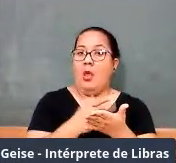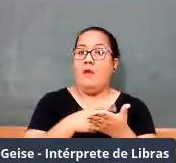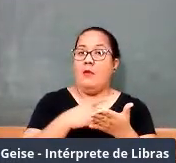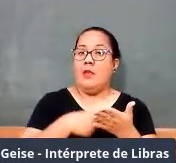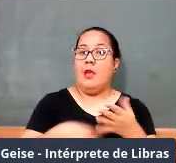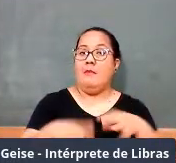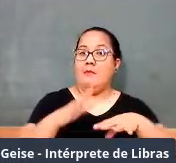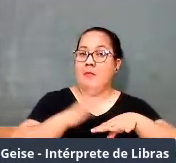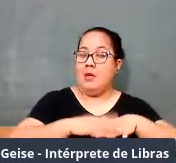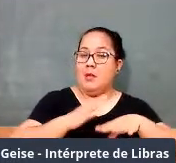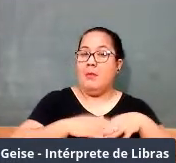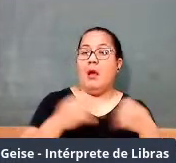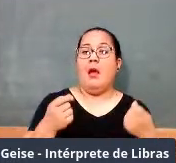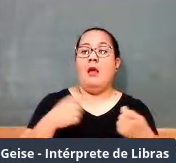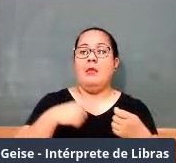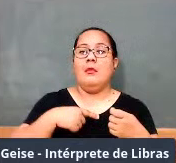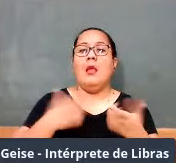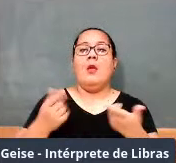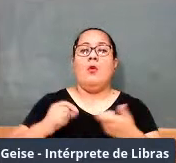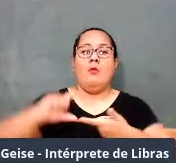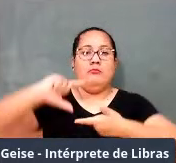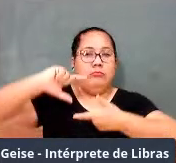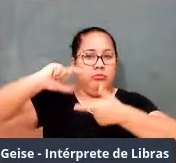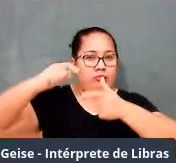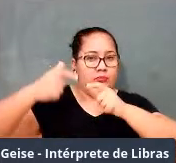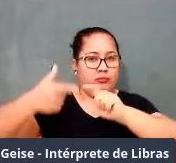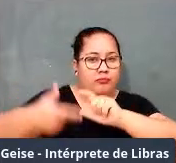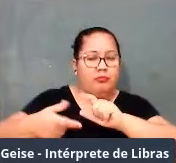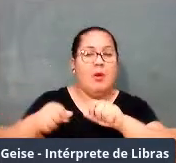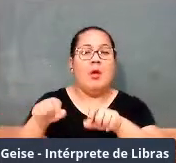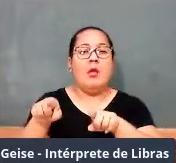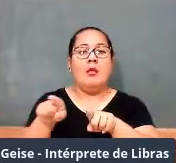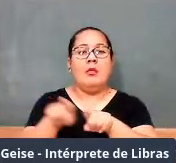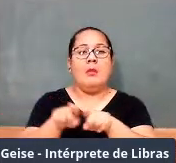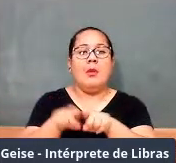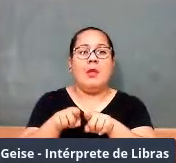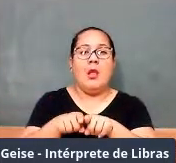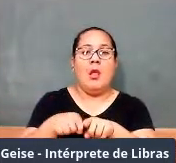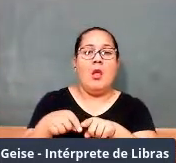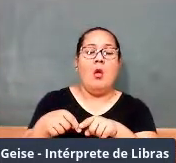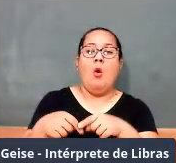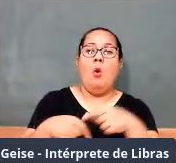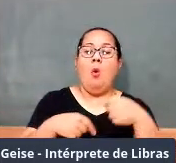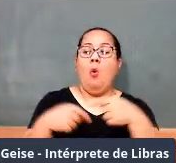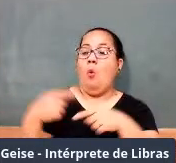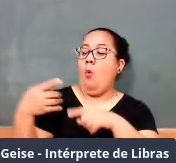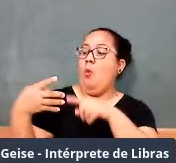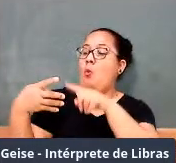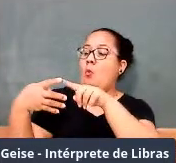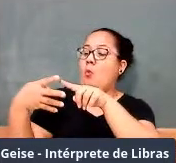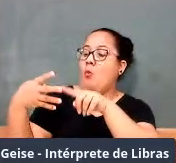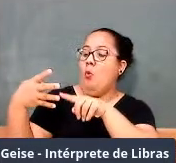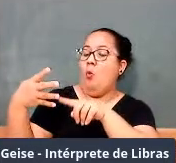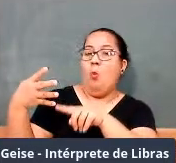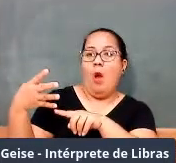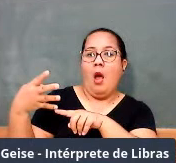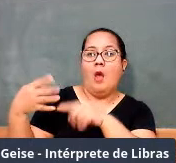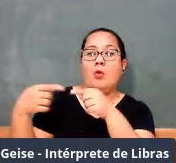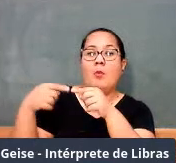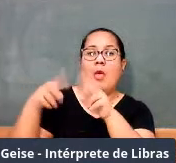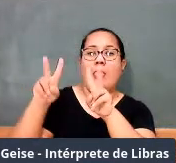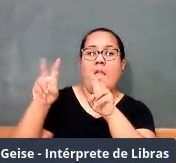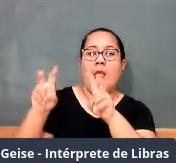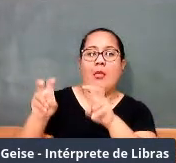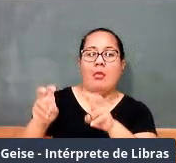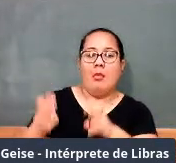geometria e artilharia, com quatro apêndices, o primeiro de algumas perguntas úteis, o segundo do método